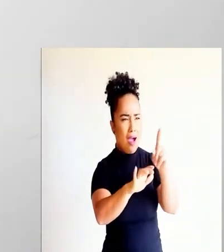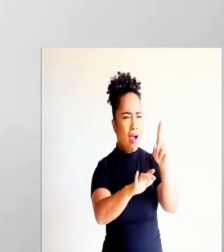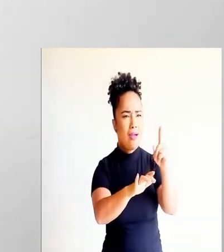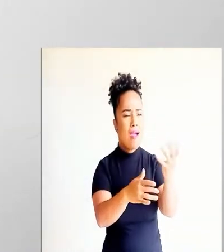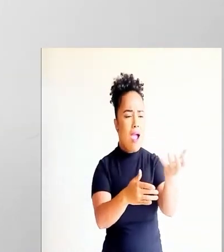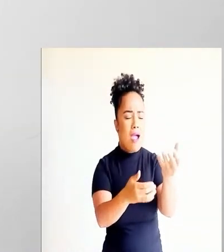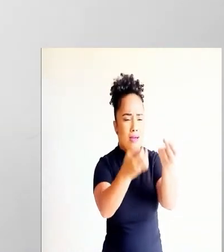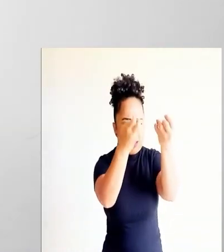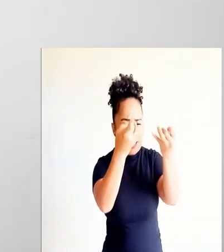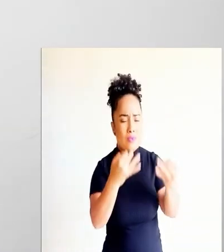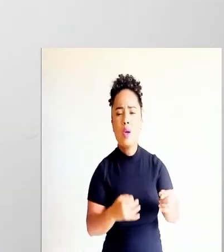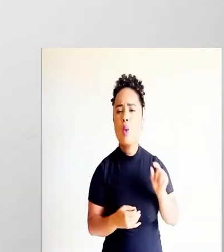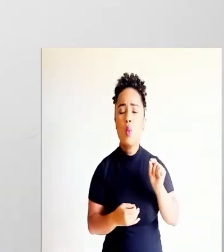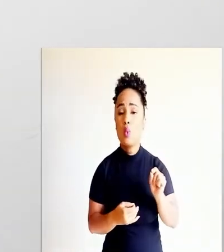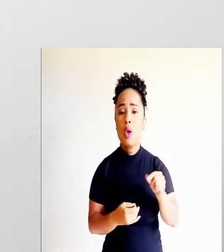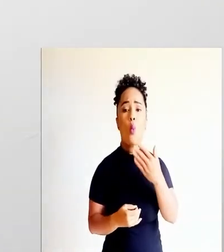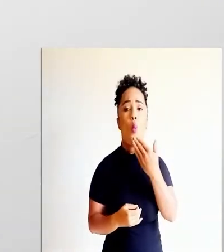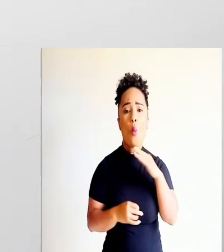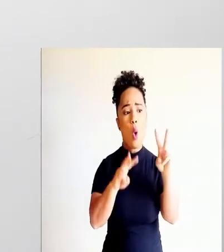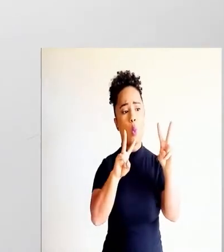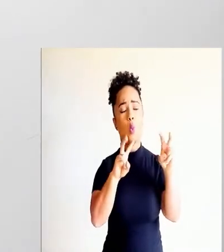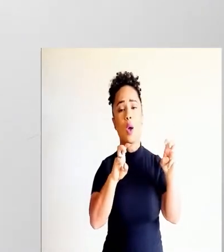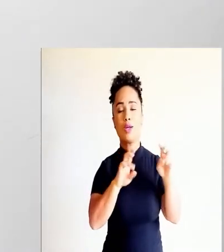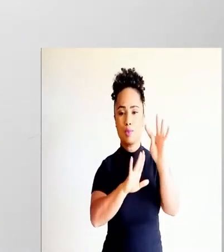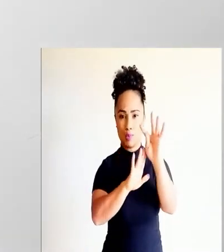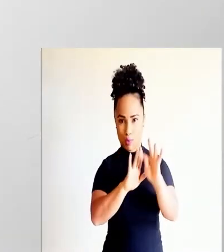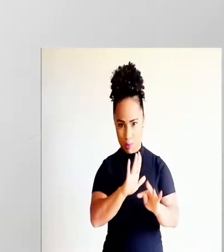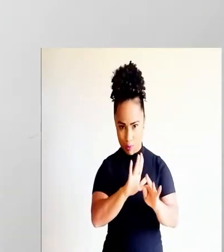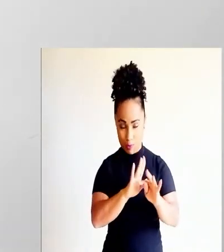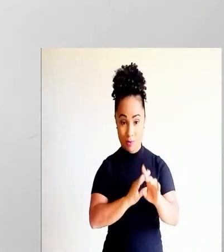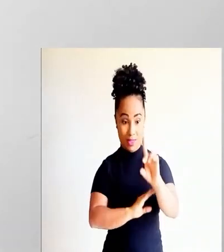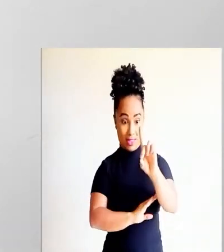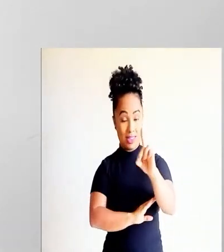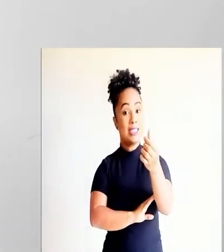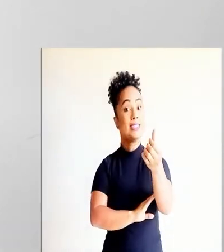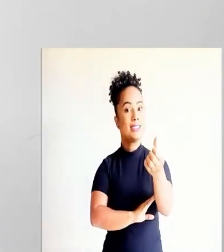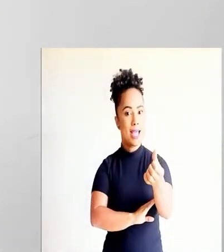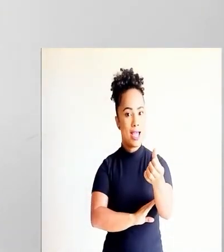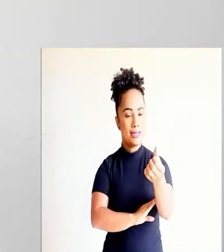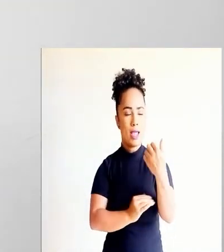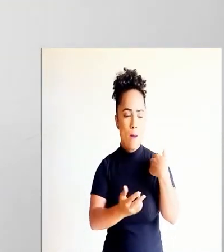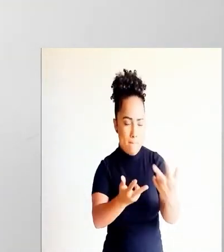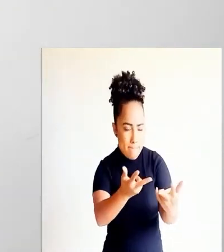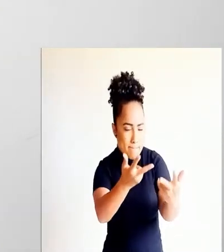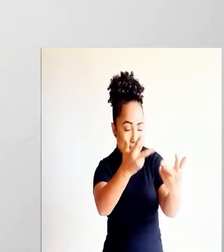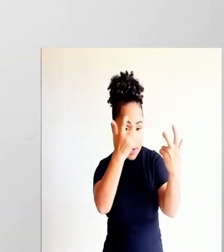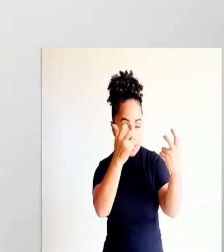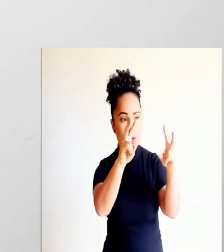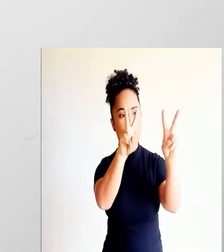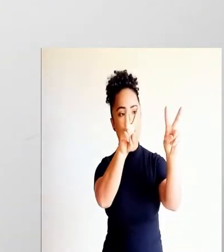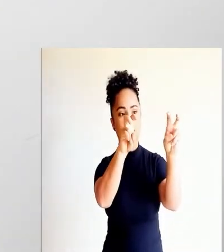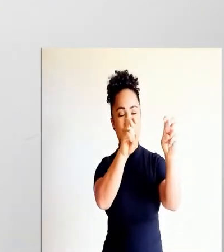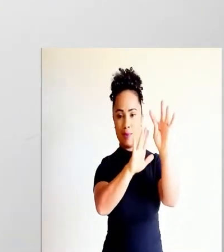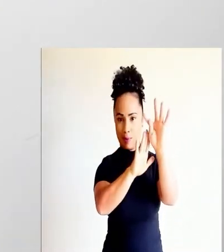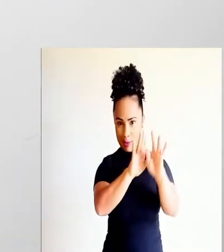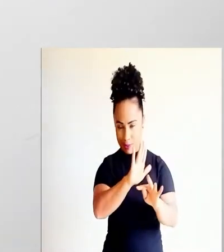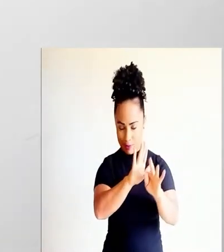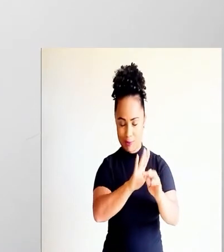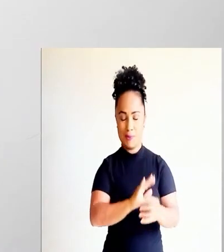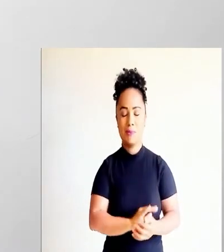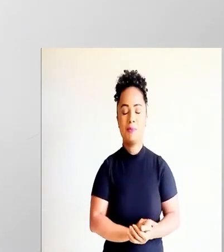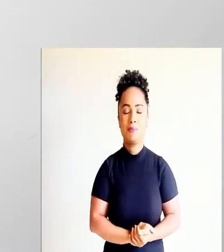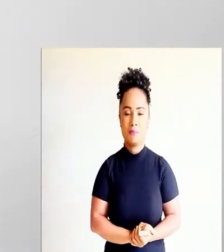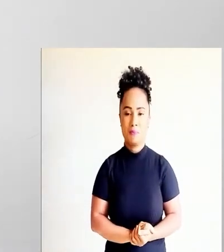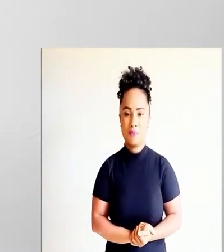todo quer dizer. Eu vou tentar descobrir qual é o assunto do texto. O descritor 6, identificar o